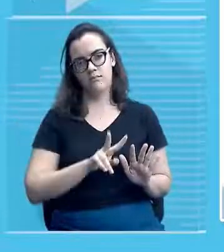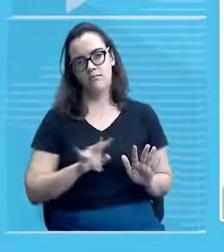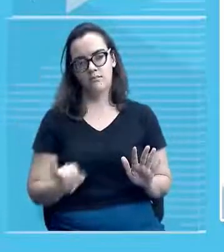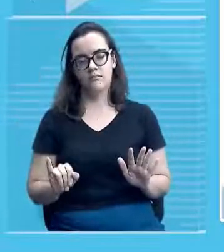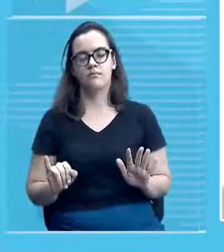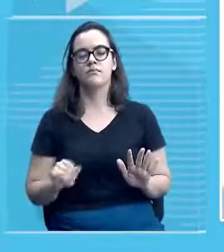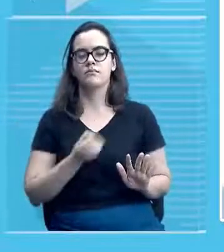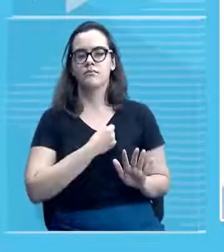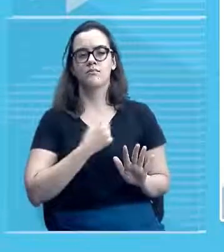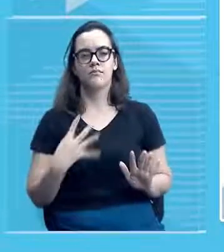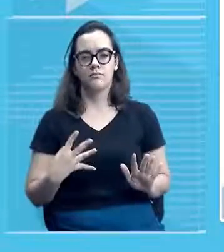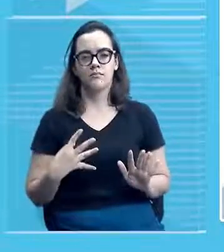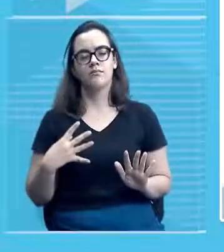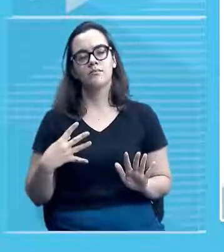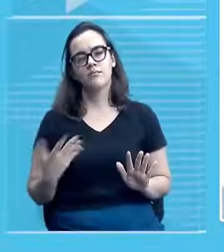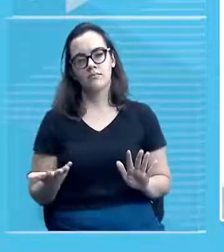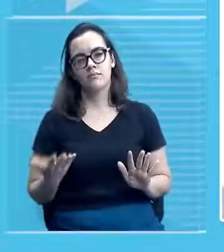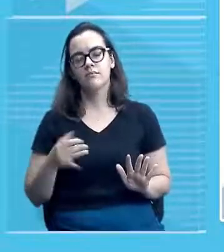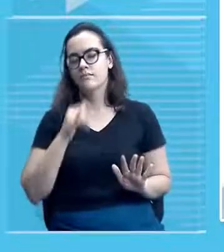tombados né?